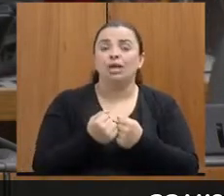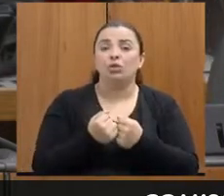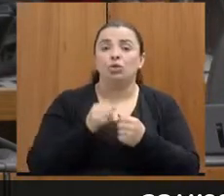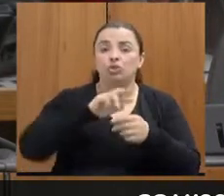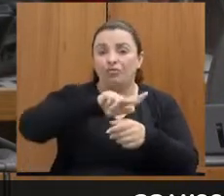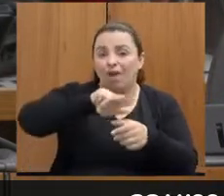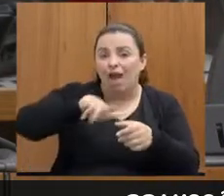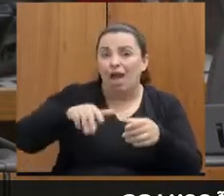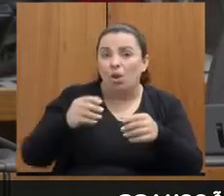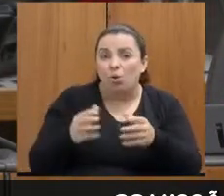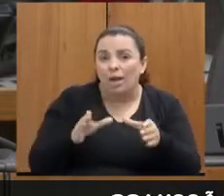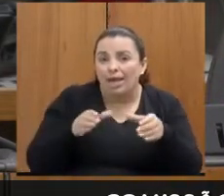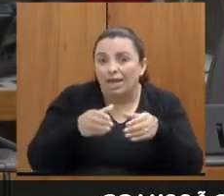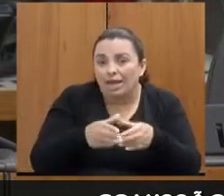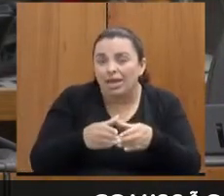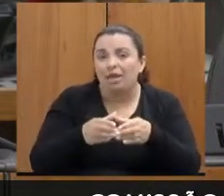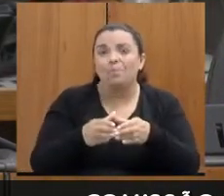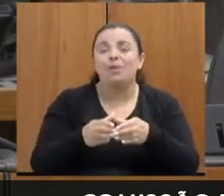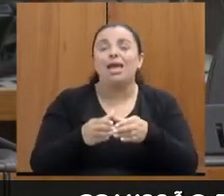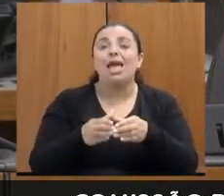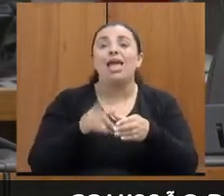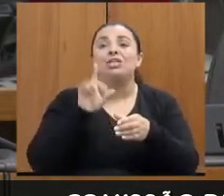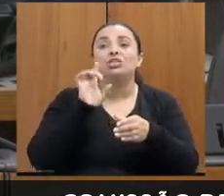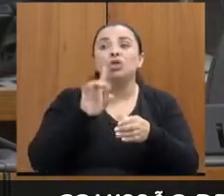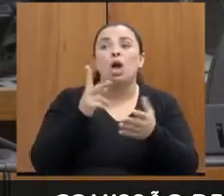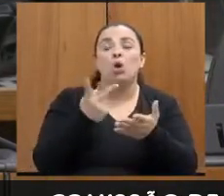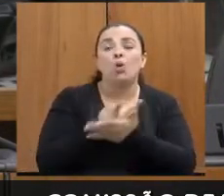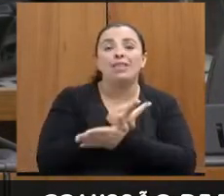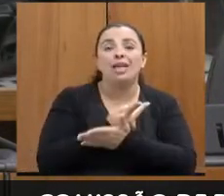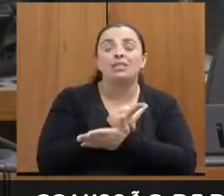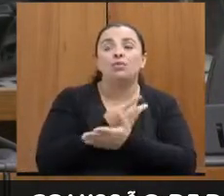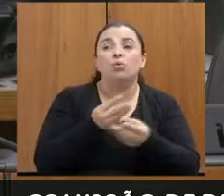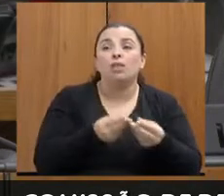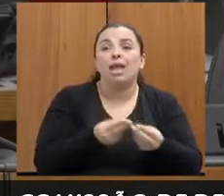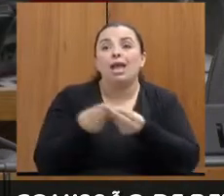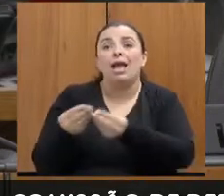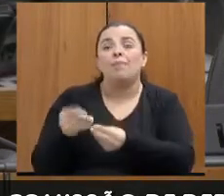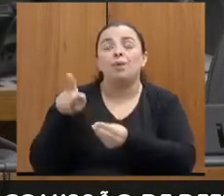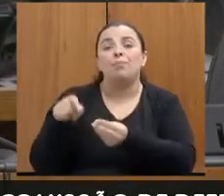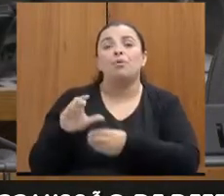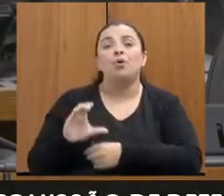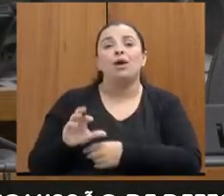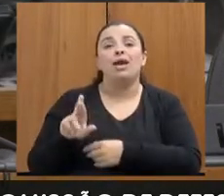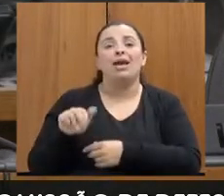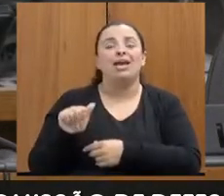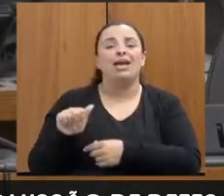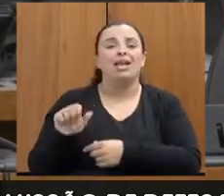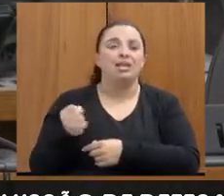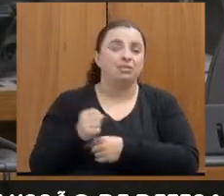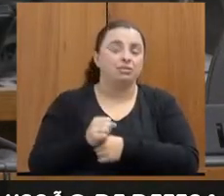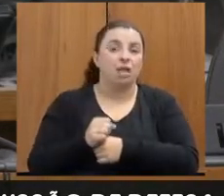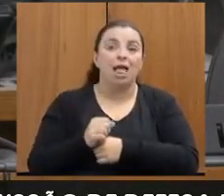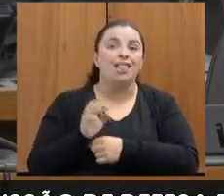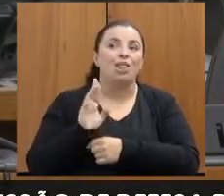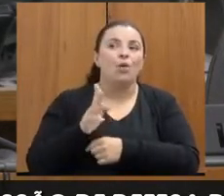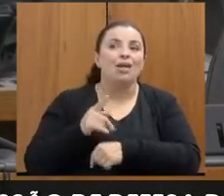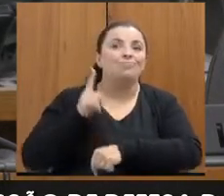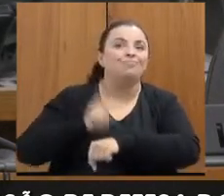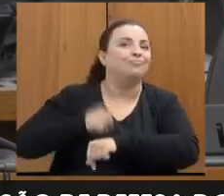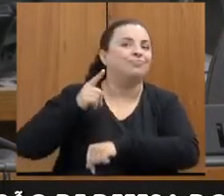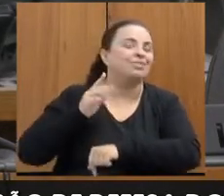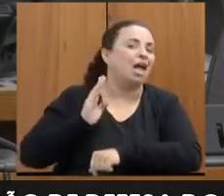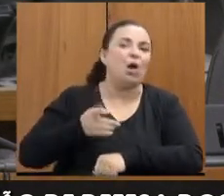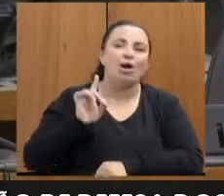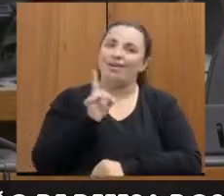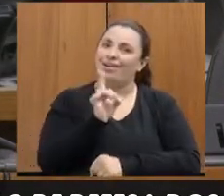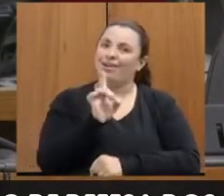realizamos o encaminhamento para o CREAS. Então, vejam que não é imediato. Ou conseguimos também pela rede de